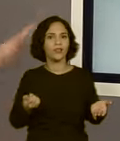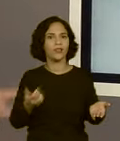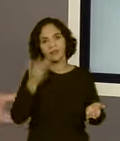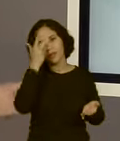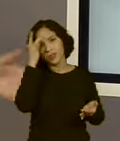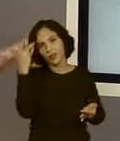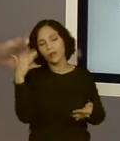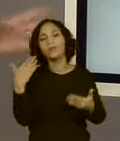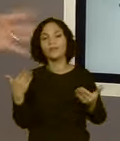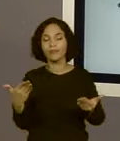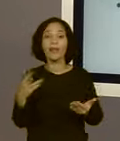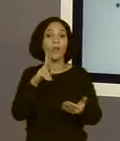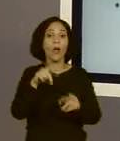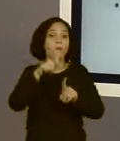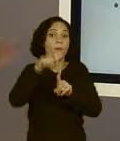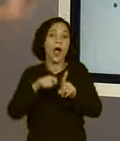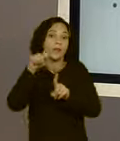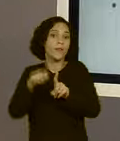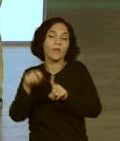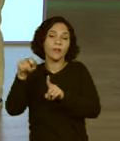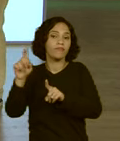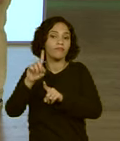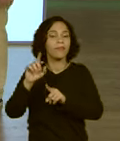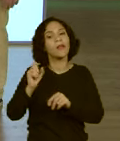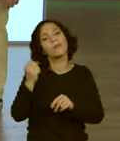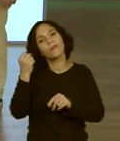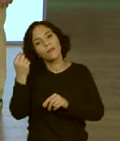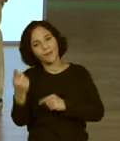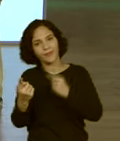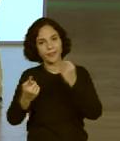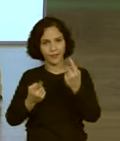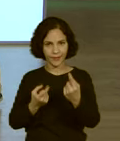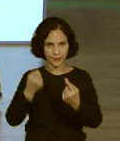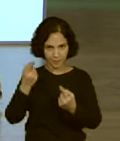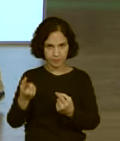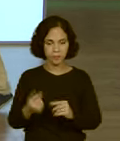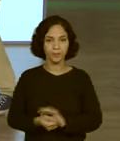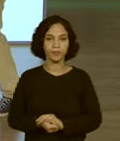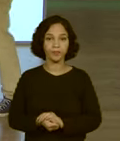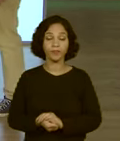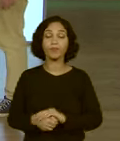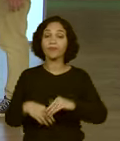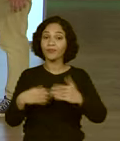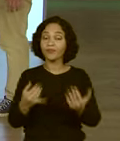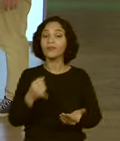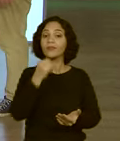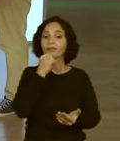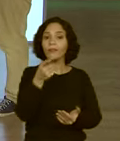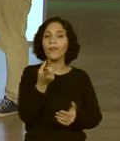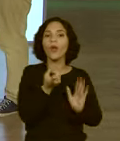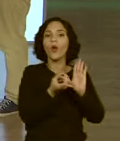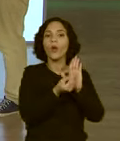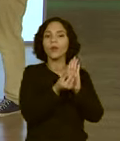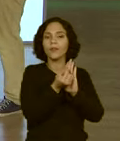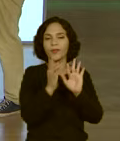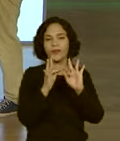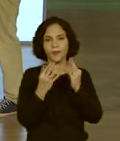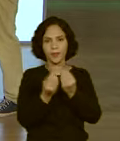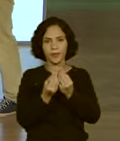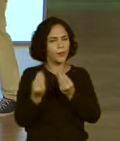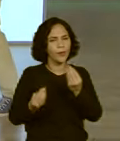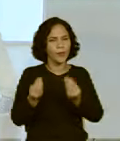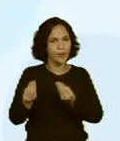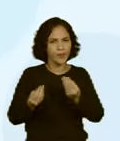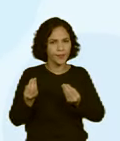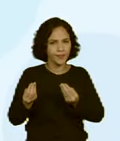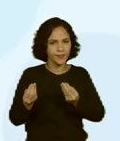dar para alguém. Não é todo mês que você vai ter essa despesa. Aqui é um exemplo de um orçamento familiar. Como é que